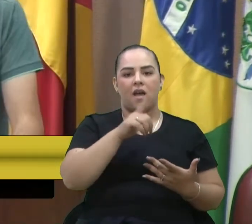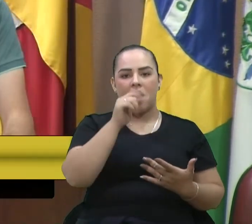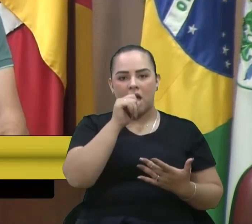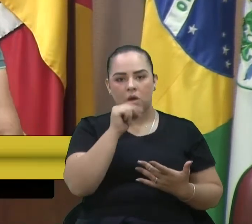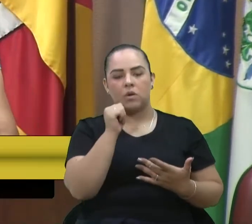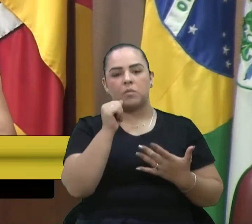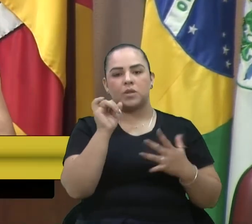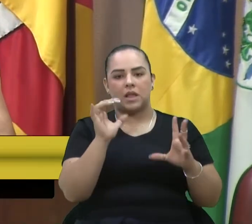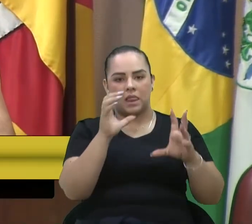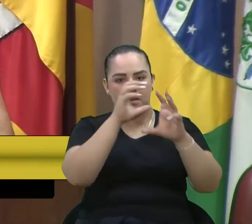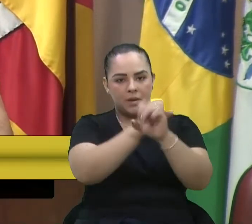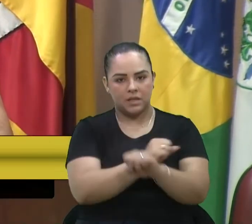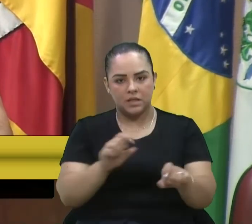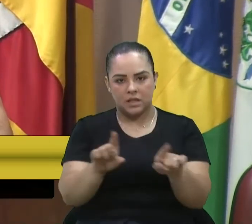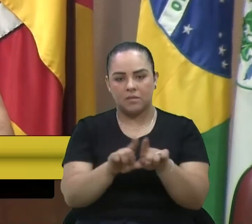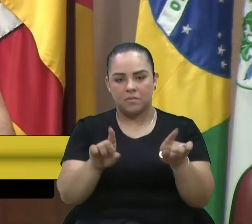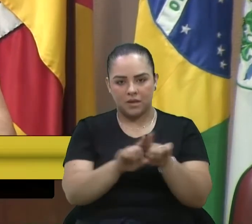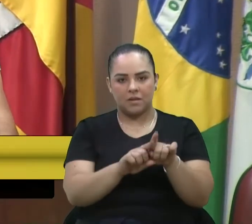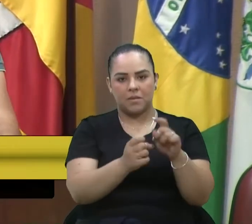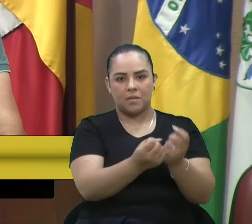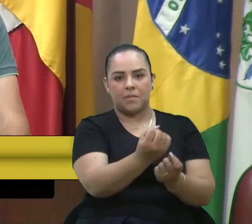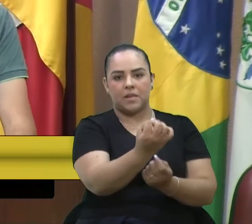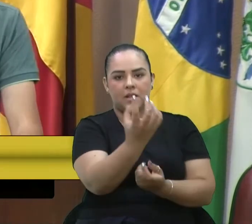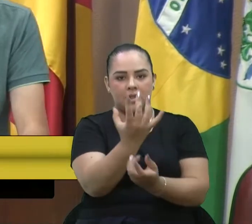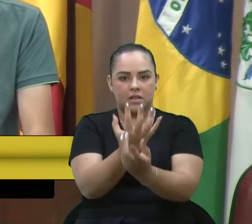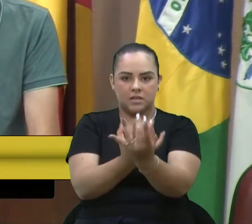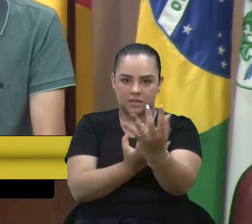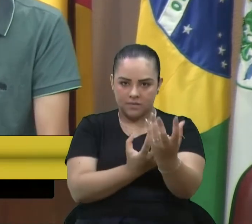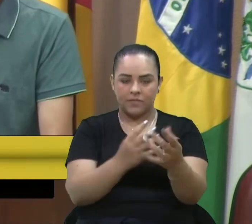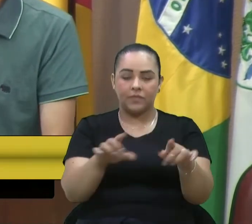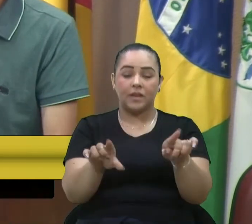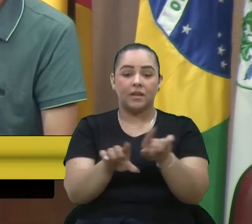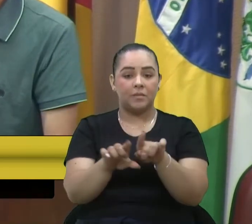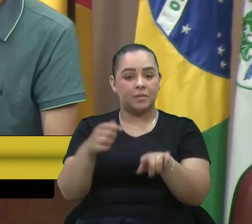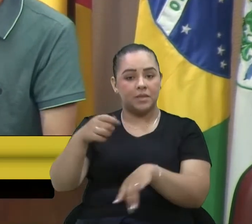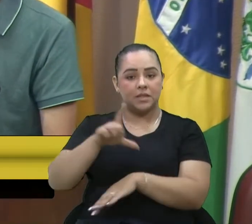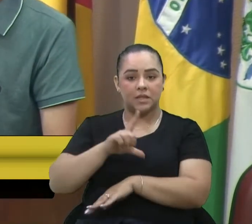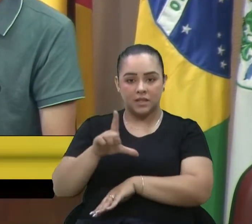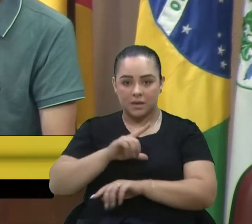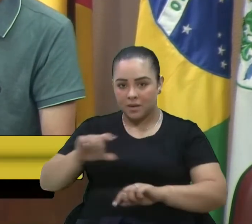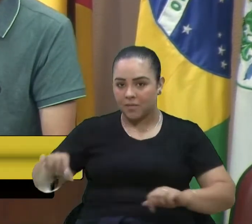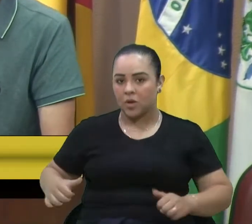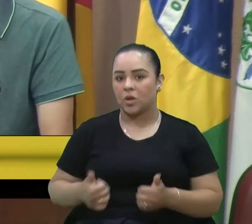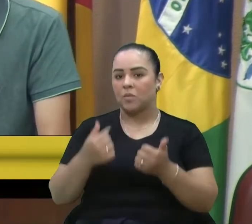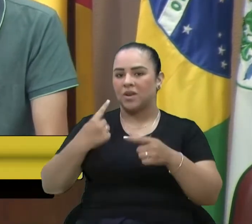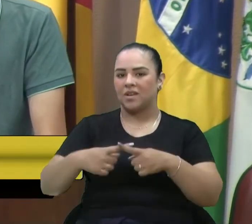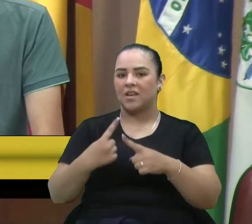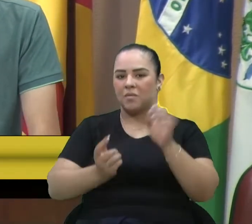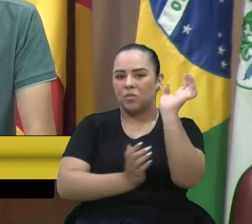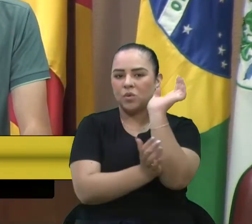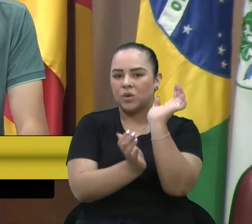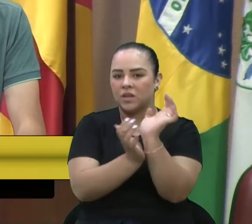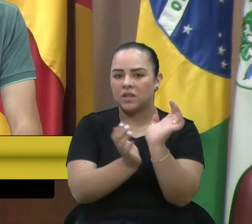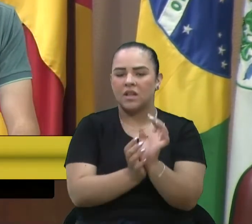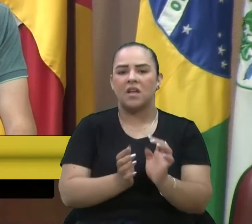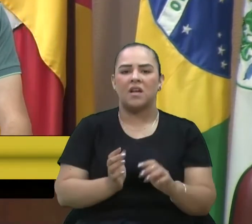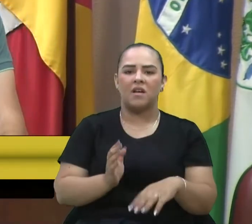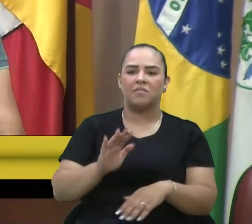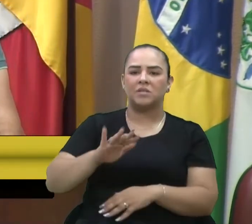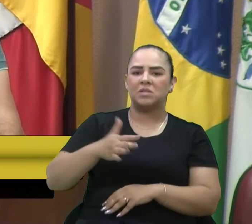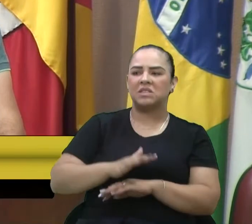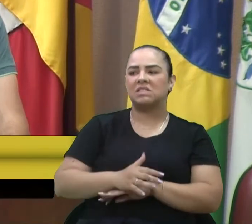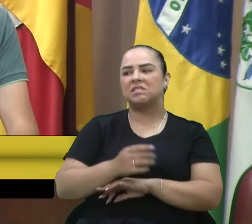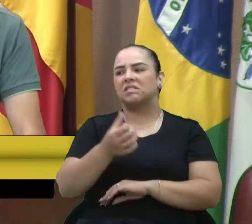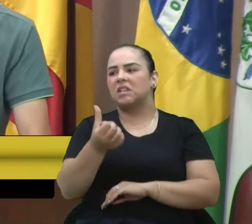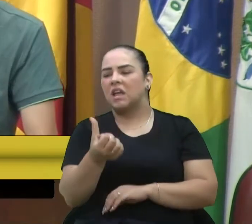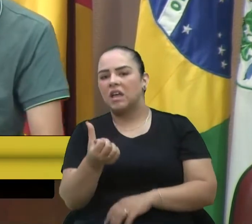temos que ter um processo de reflexão. quê? Porque a burocracia, às vezes, uma fonte demora seis, oito, nove